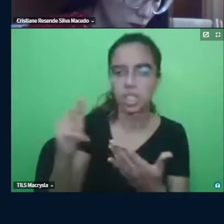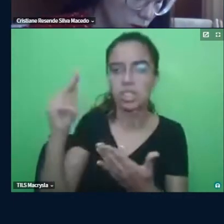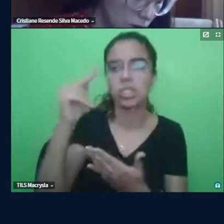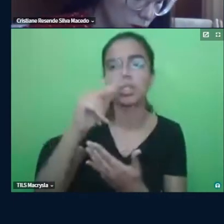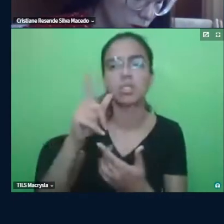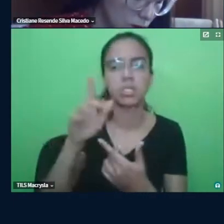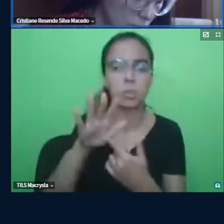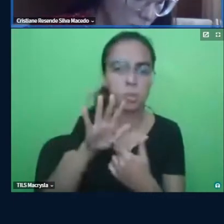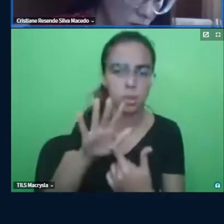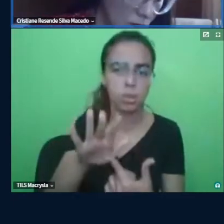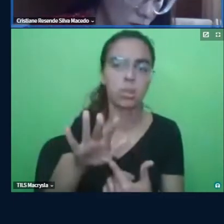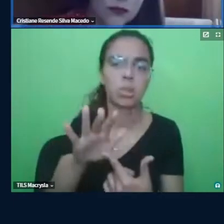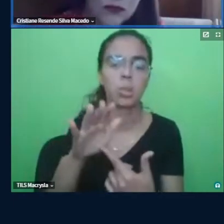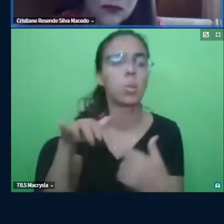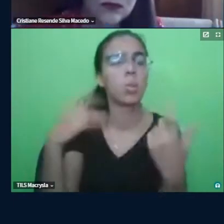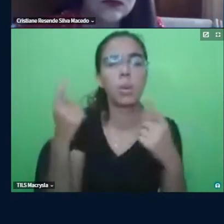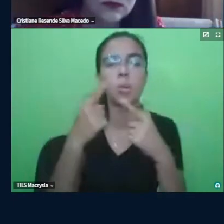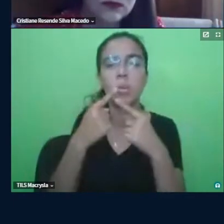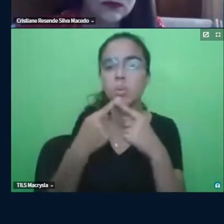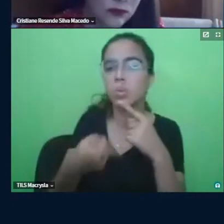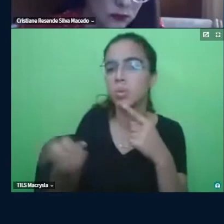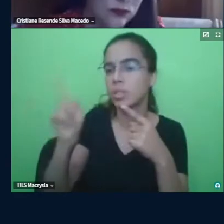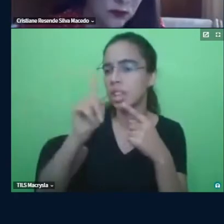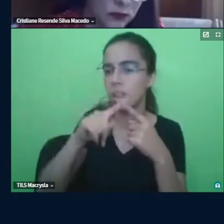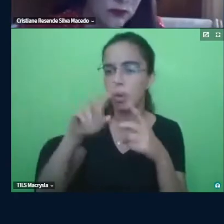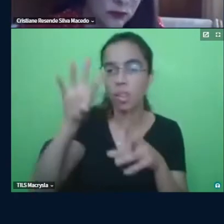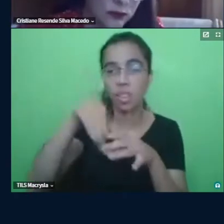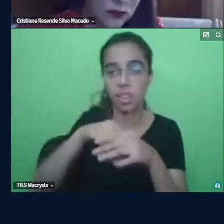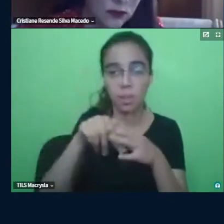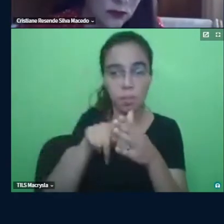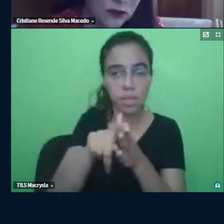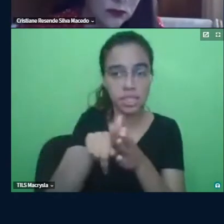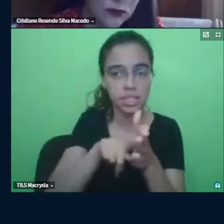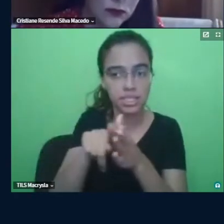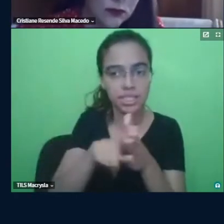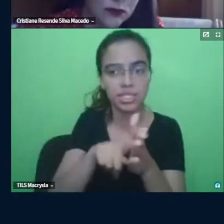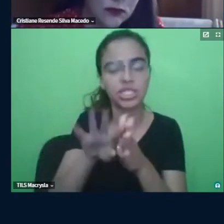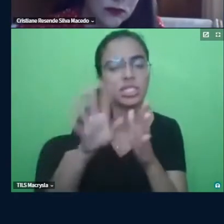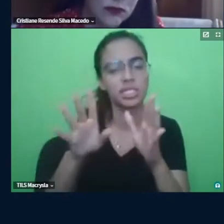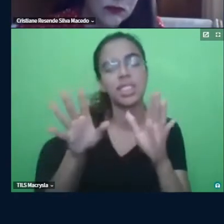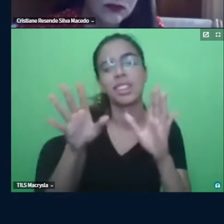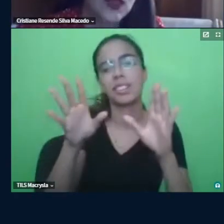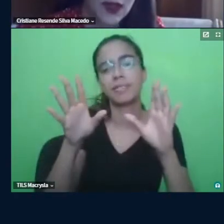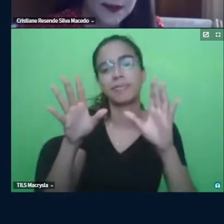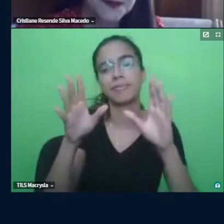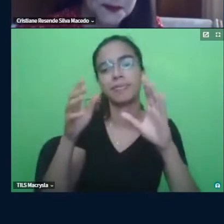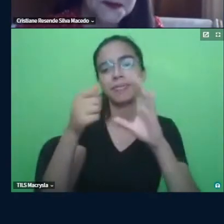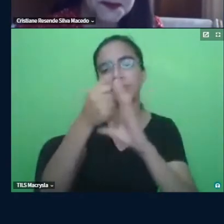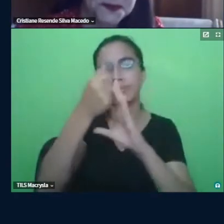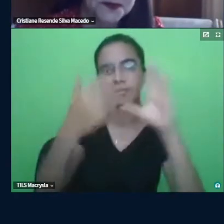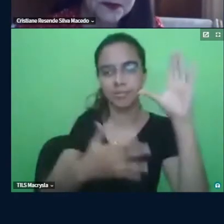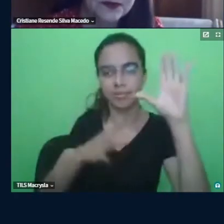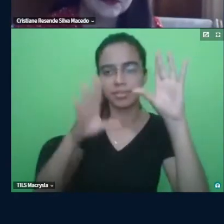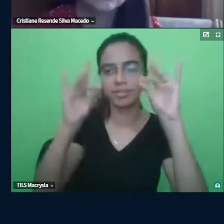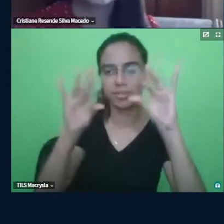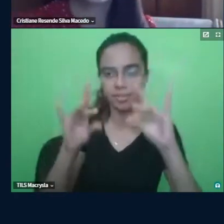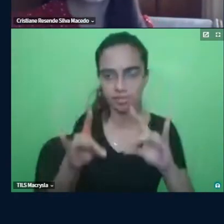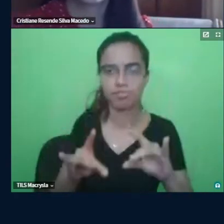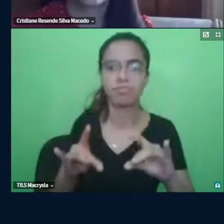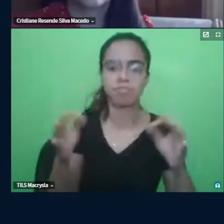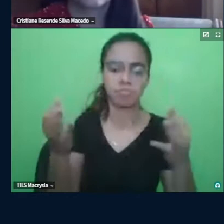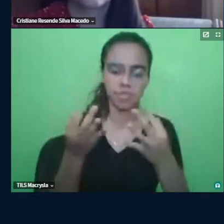salientando quais foram esses ciclos dentro da pesquisação já caracterizaria perfeitamente porque ela é uma pesquisa